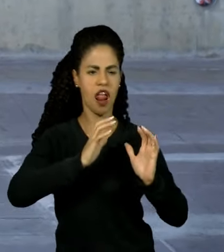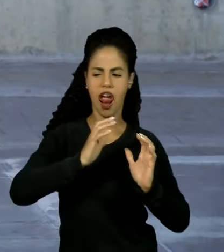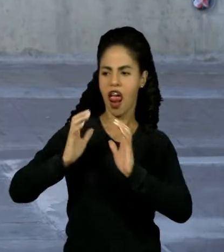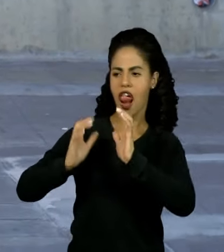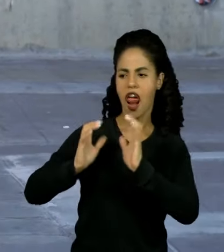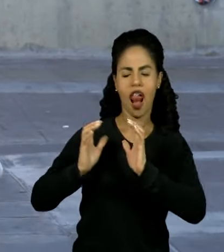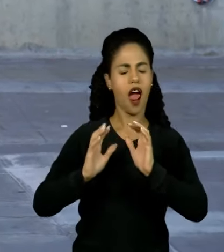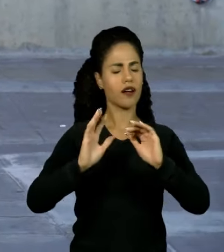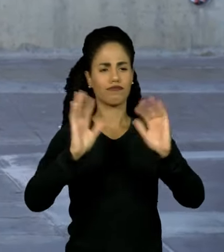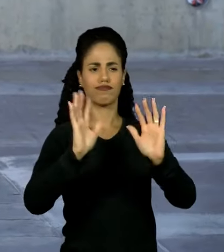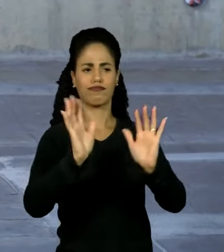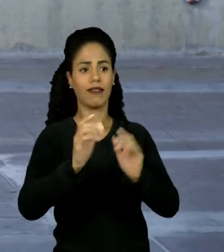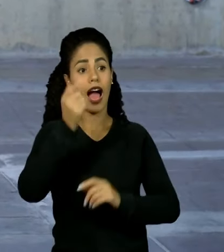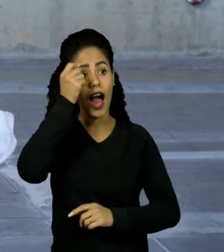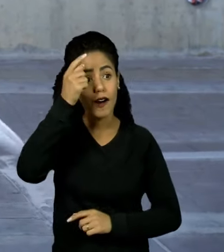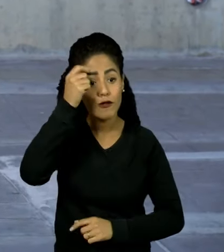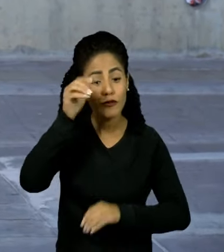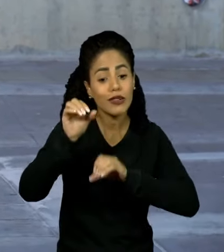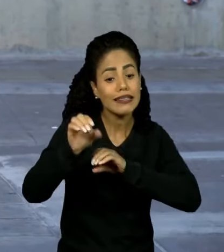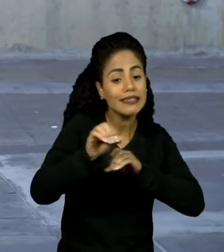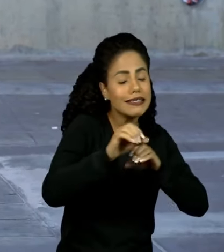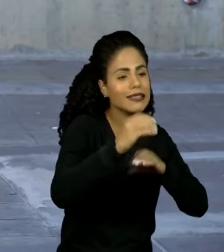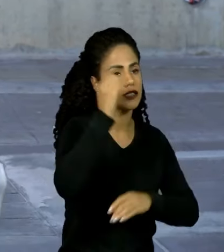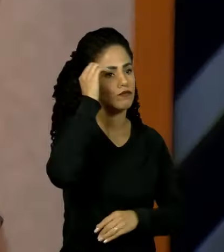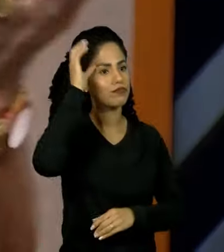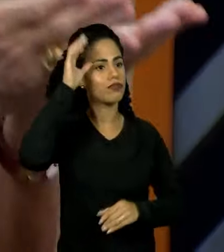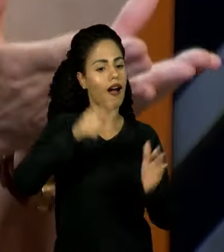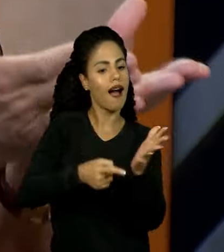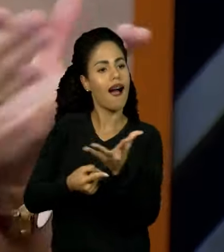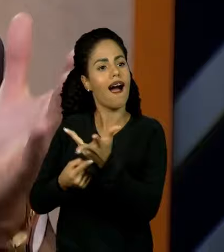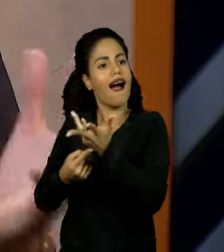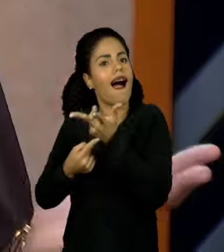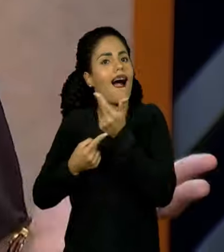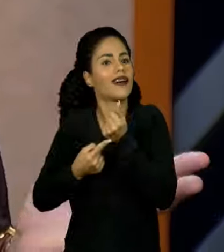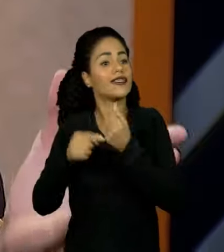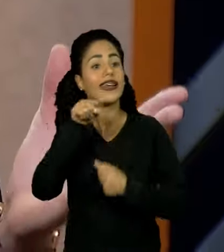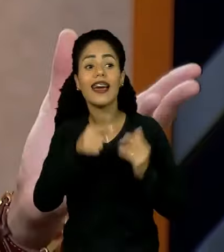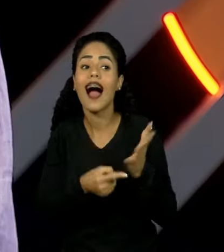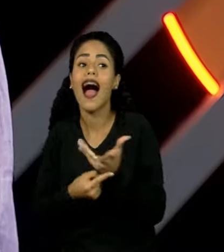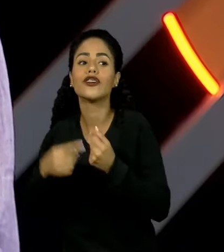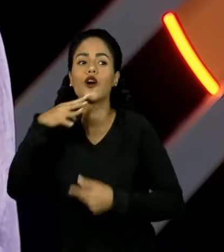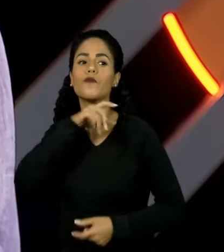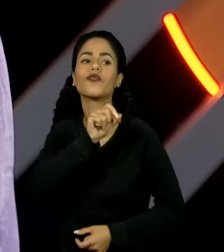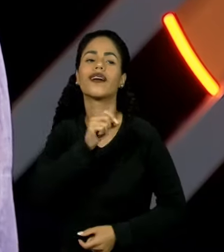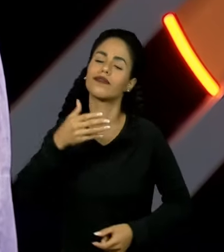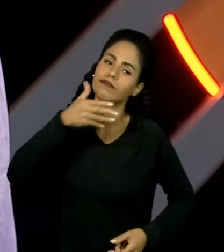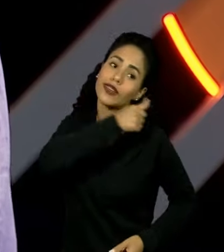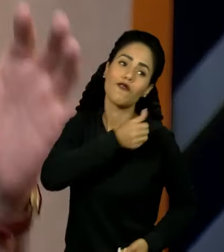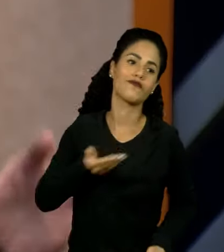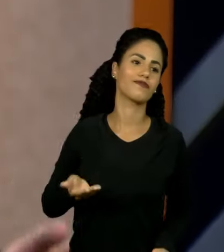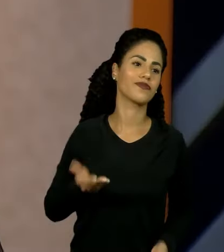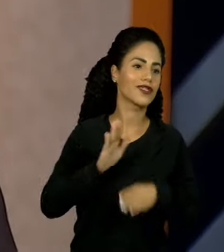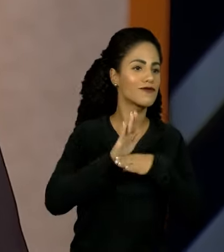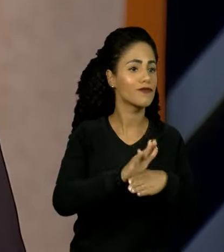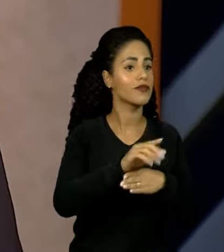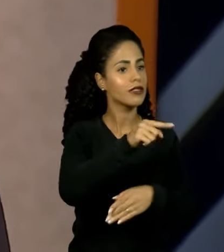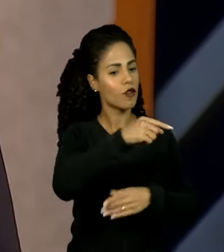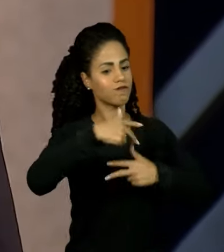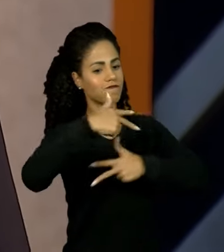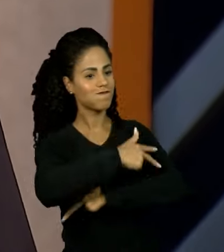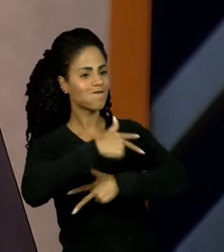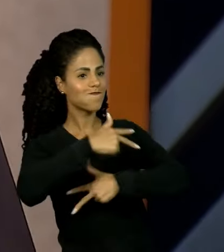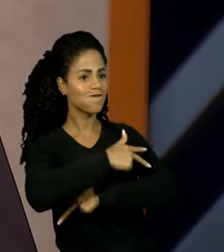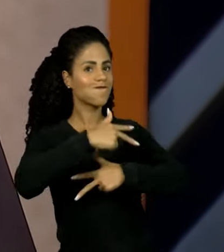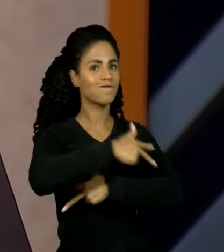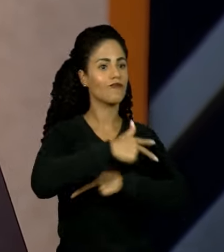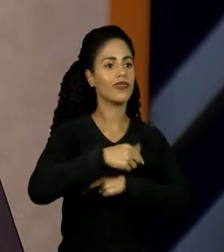da rua de baixo, e leva esses jovens a fazer arte. E aí, a arte, obviamente, que salva, tá? O hip-hop, o rap, ele